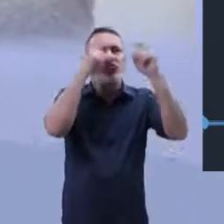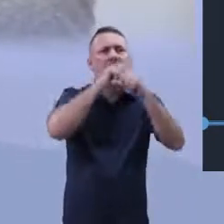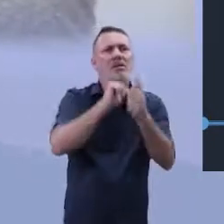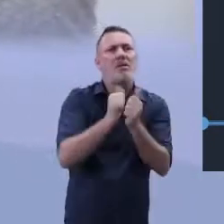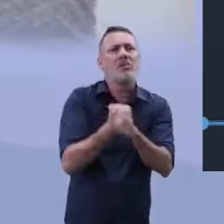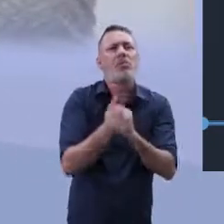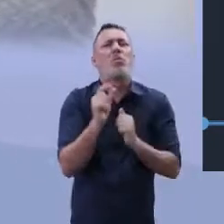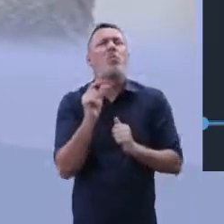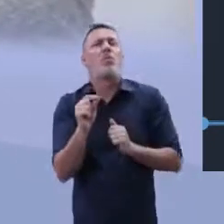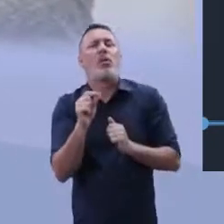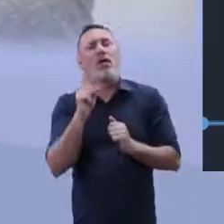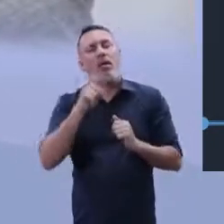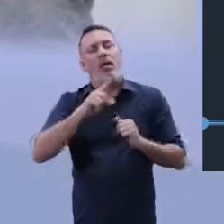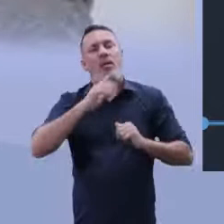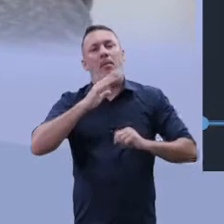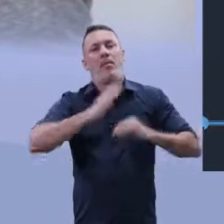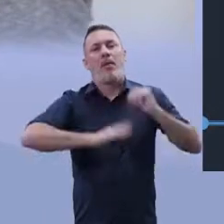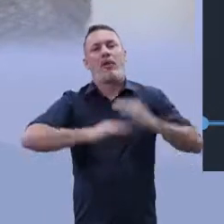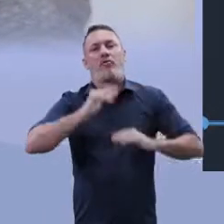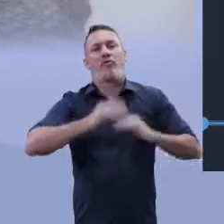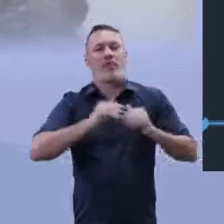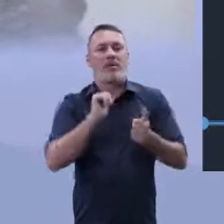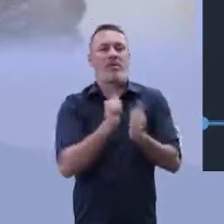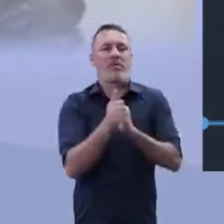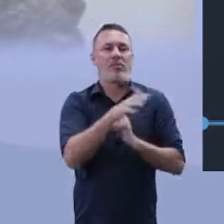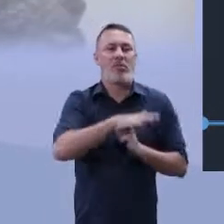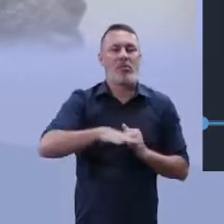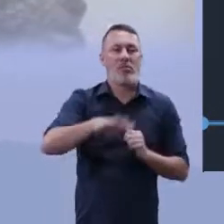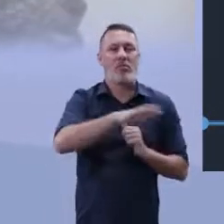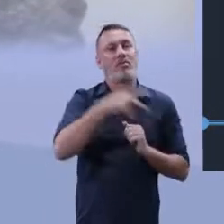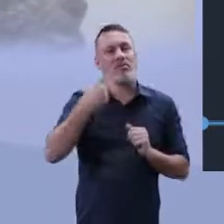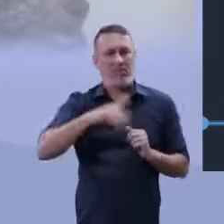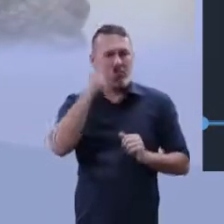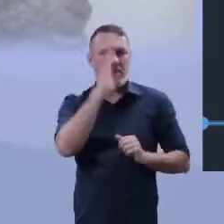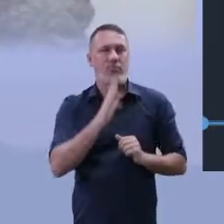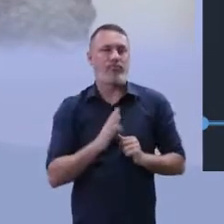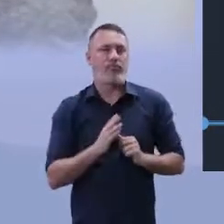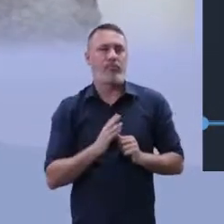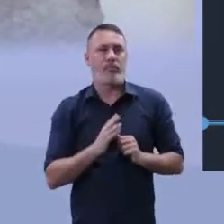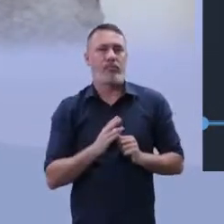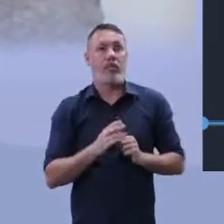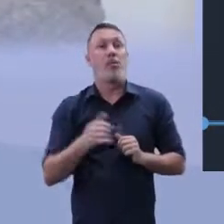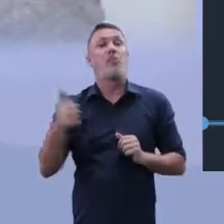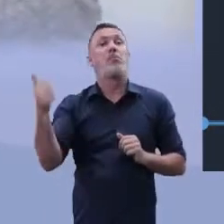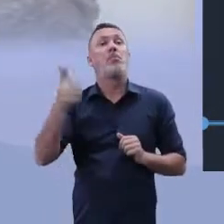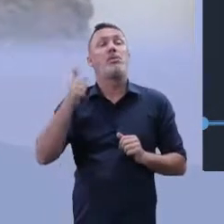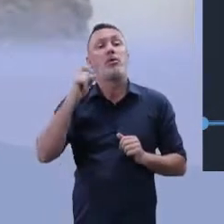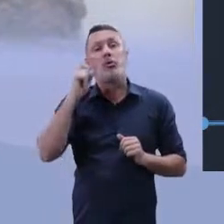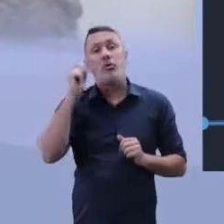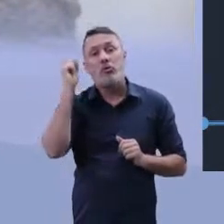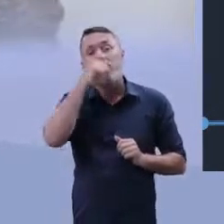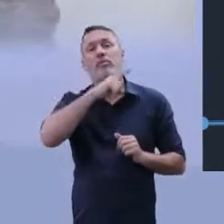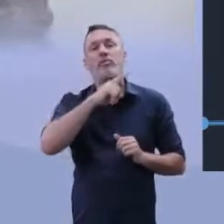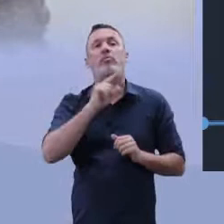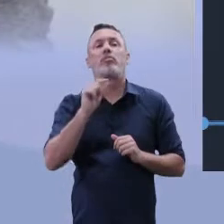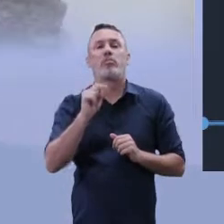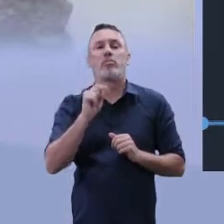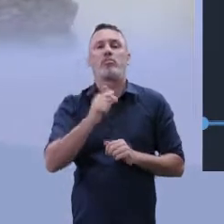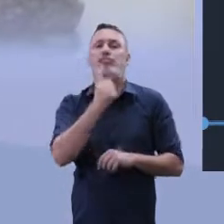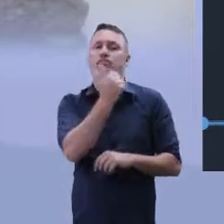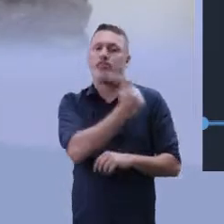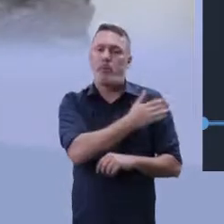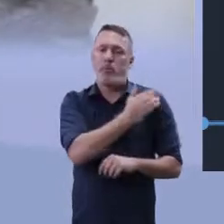Dificuldades relacionadas à prática esportiva no Brasil. Primeira dificuldade que eu posso colocar?